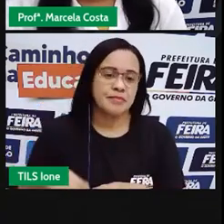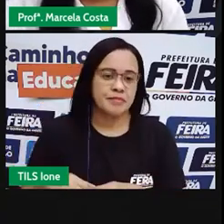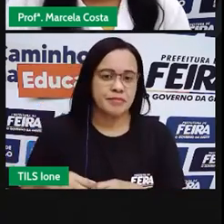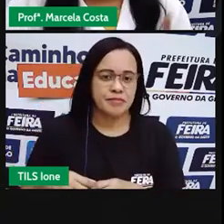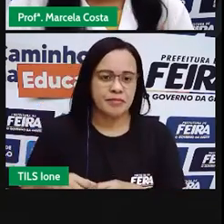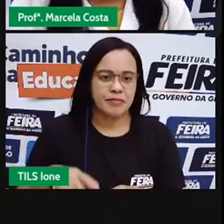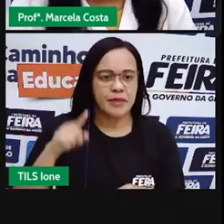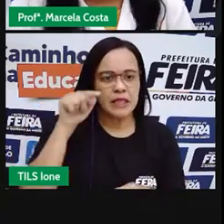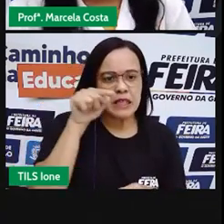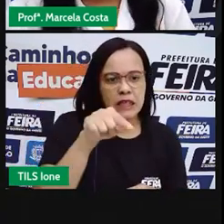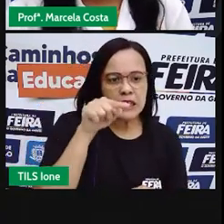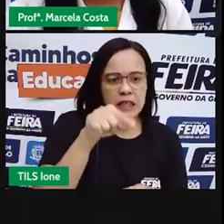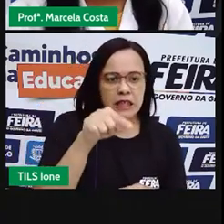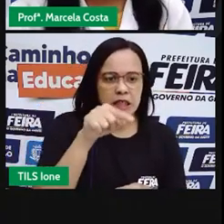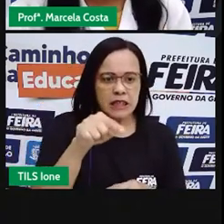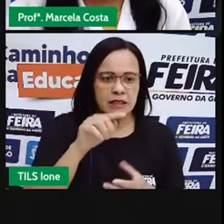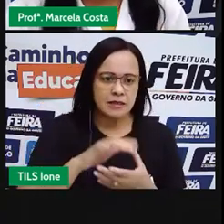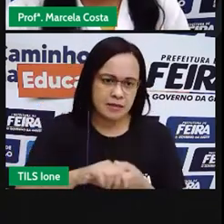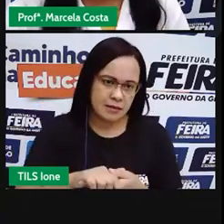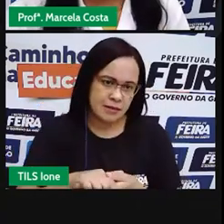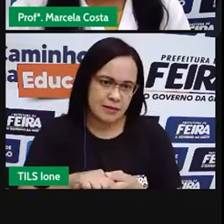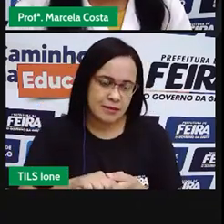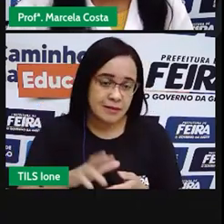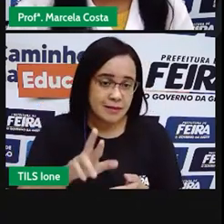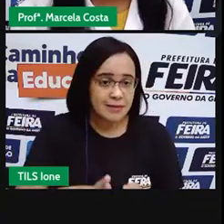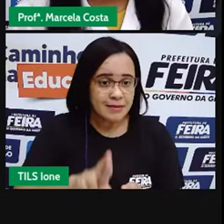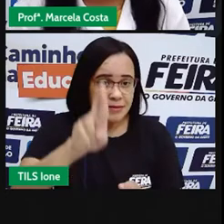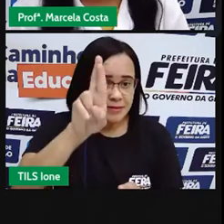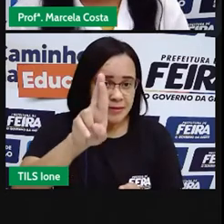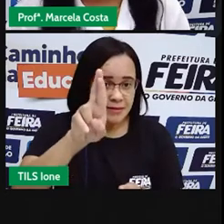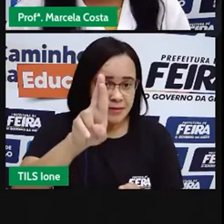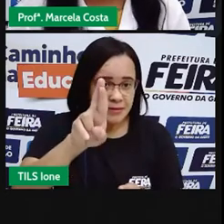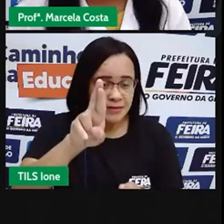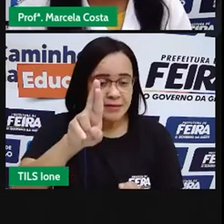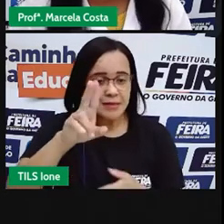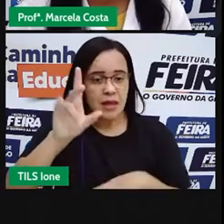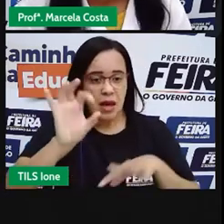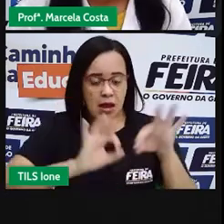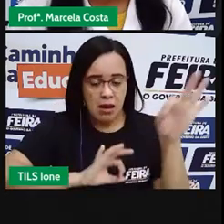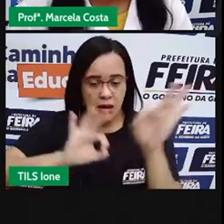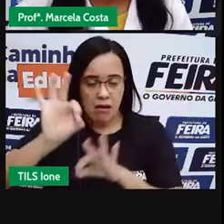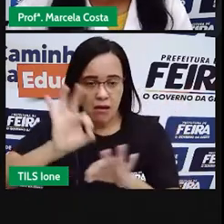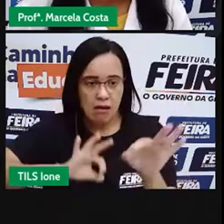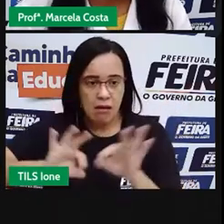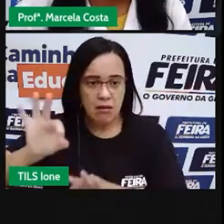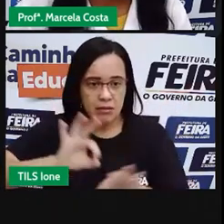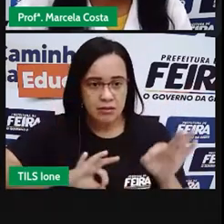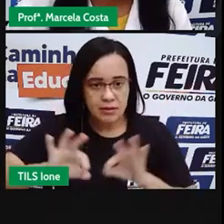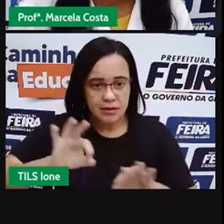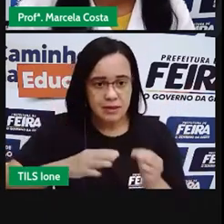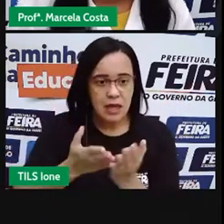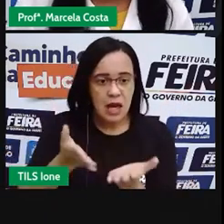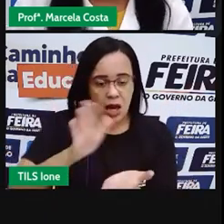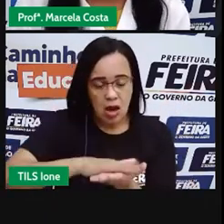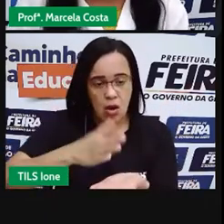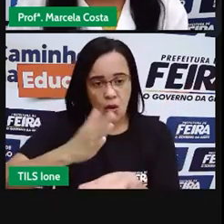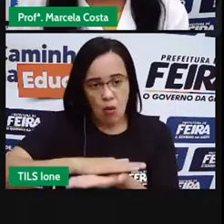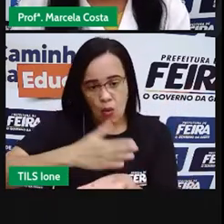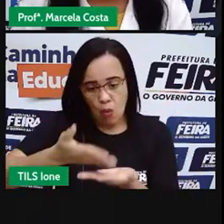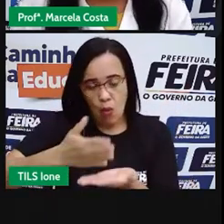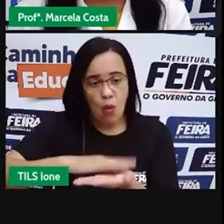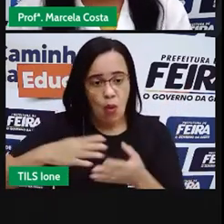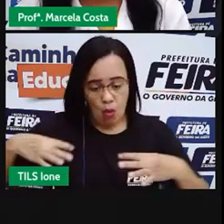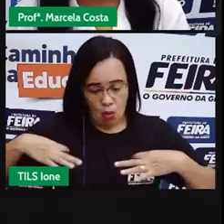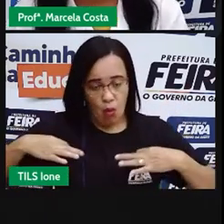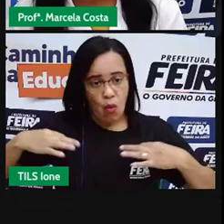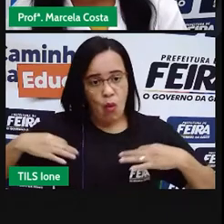você vai ficar responsável por ajudar a dobrar as roupas, ou você vai ficar